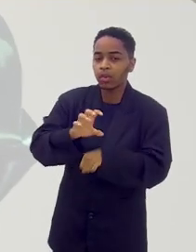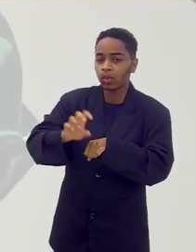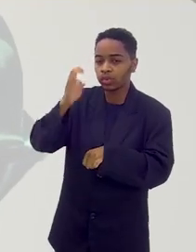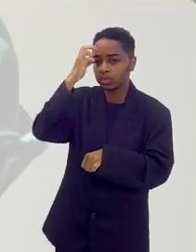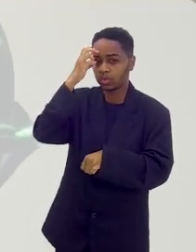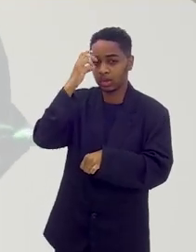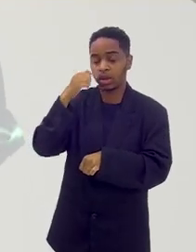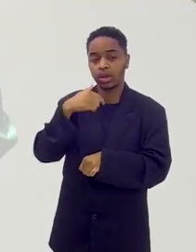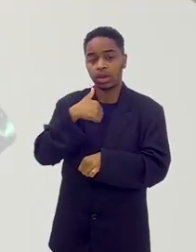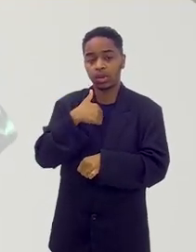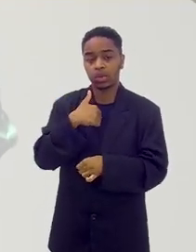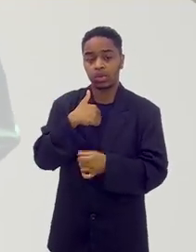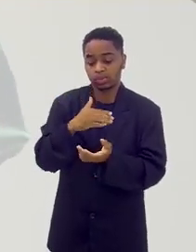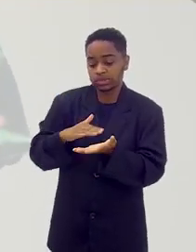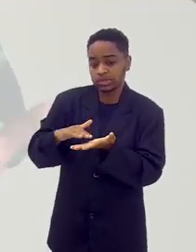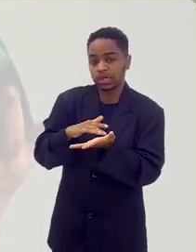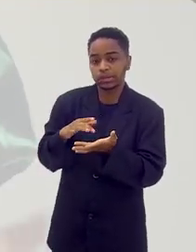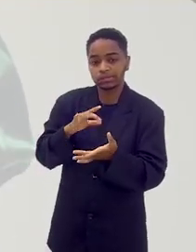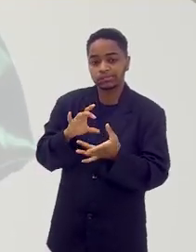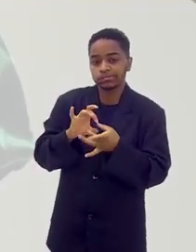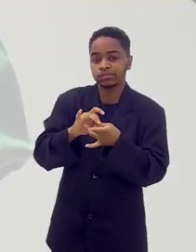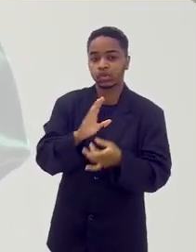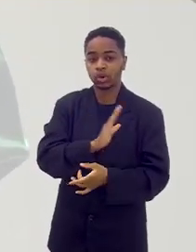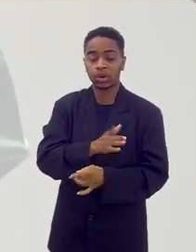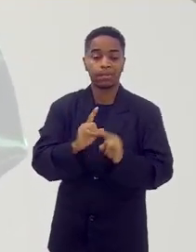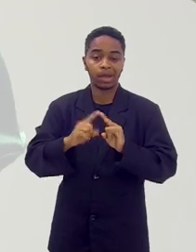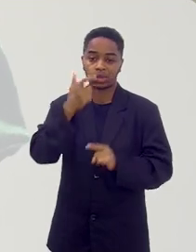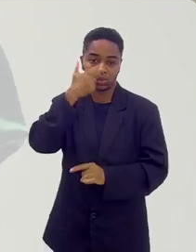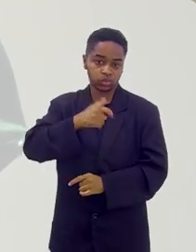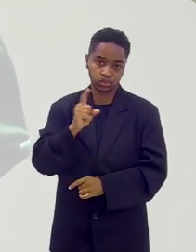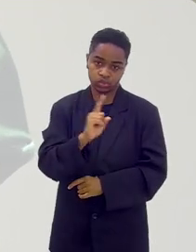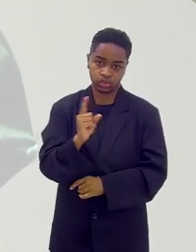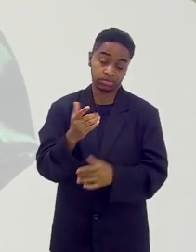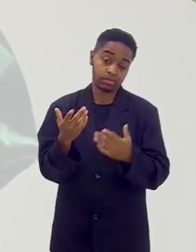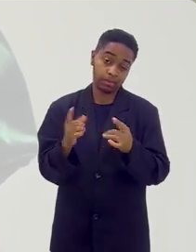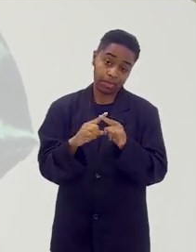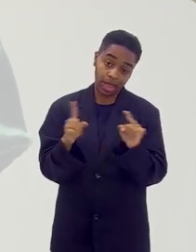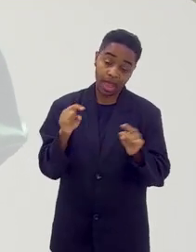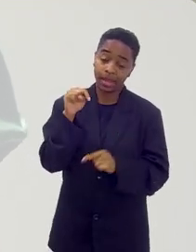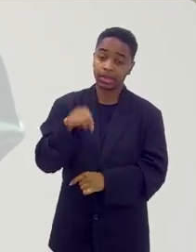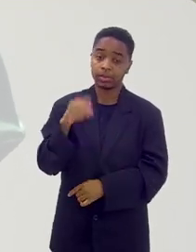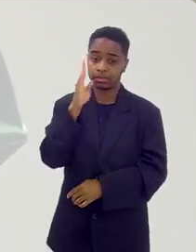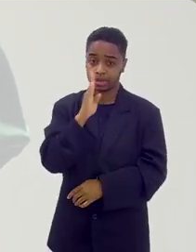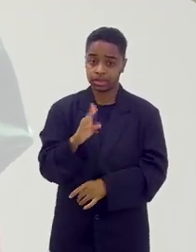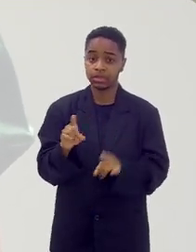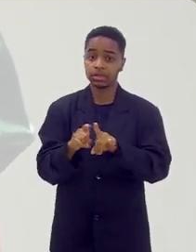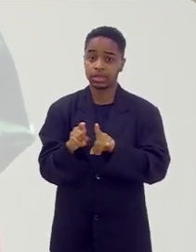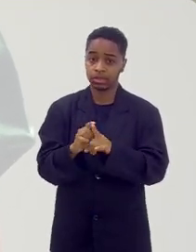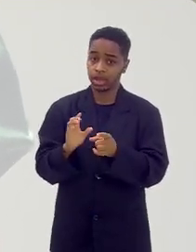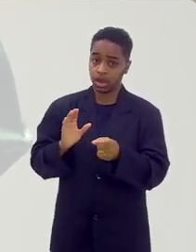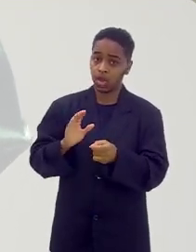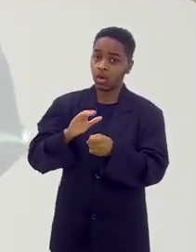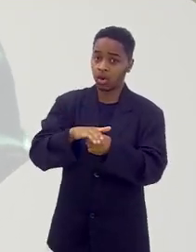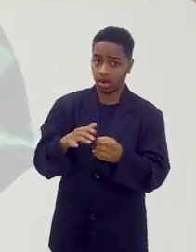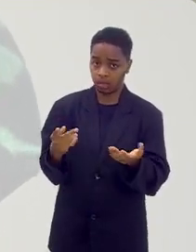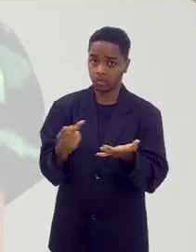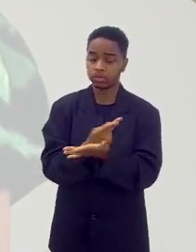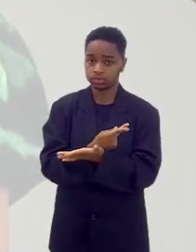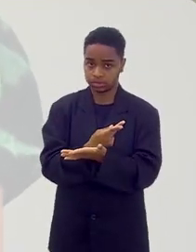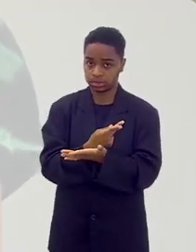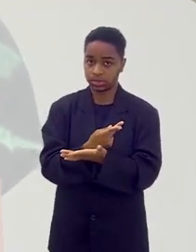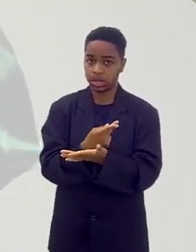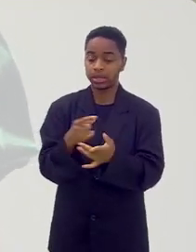coração, de alma, porque eu amo, mas não sou cigana, né, apesar, né, que o Brasil também foi colonizado.